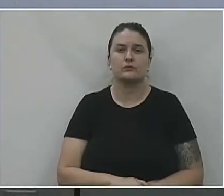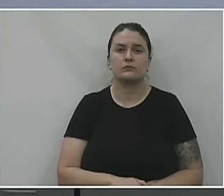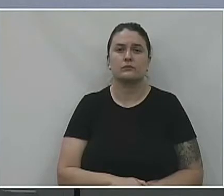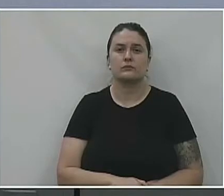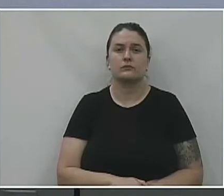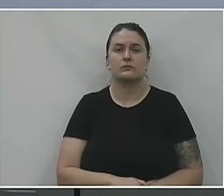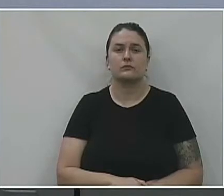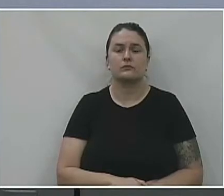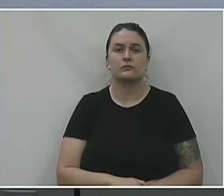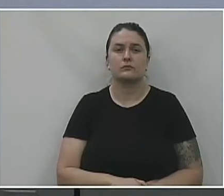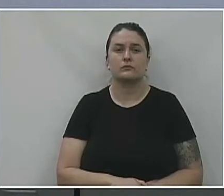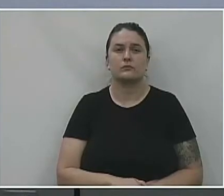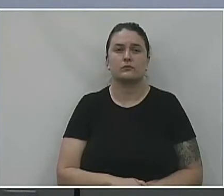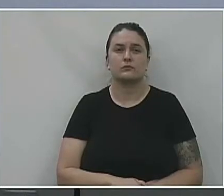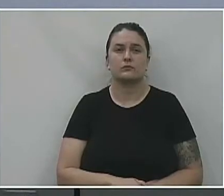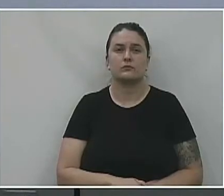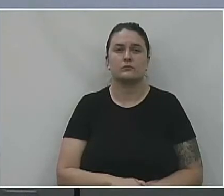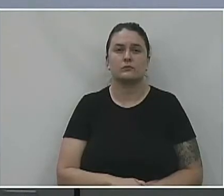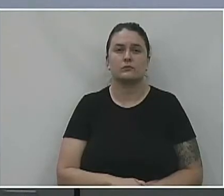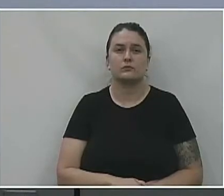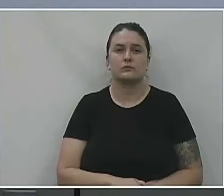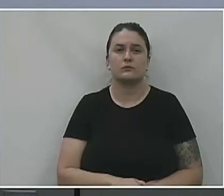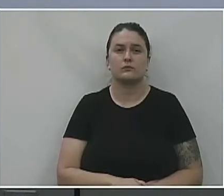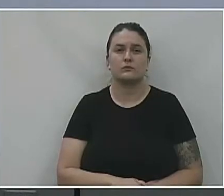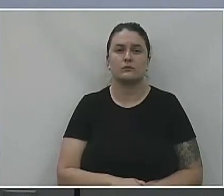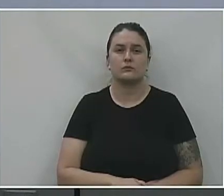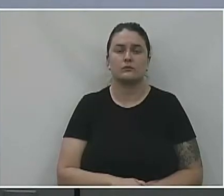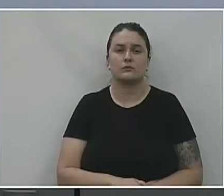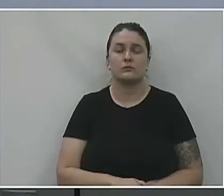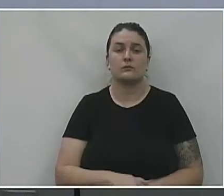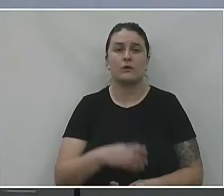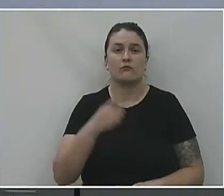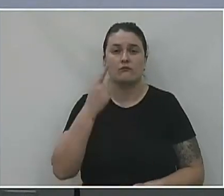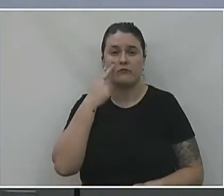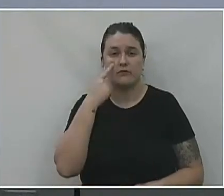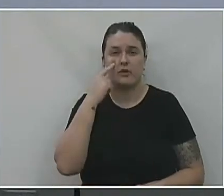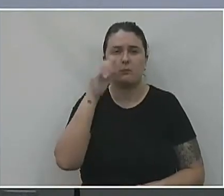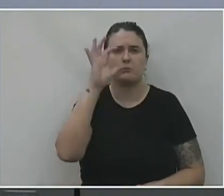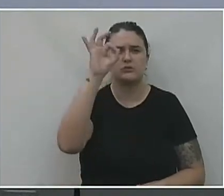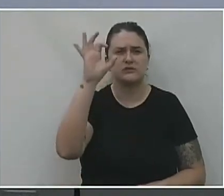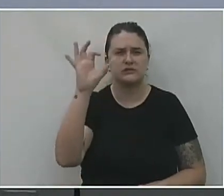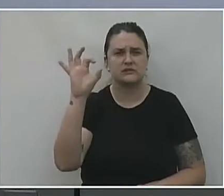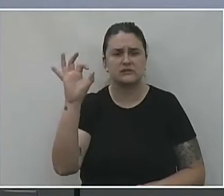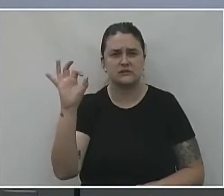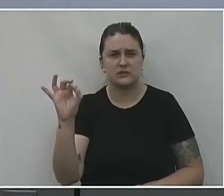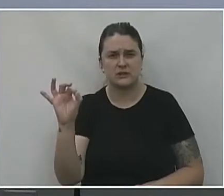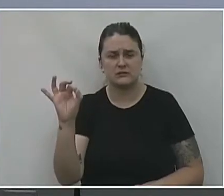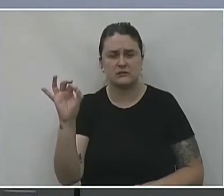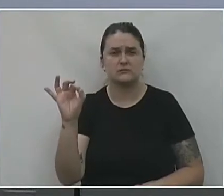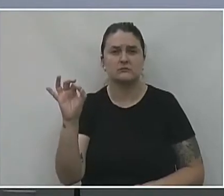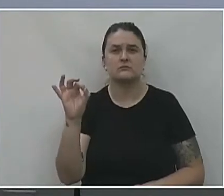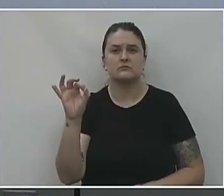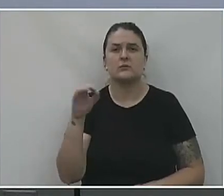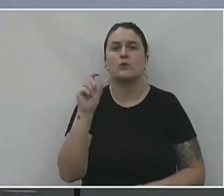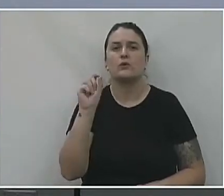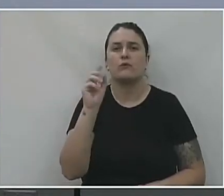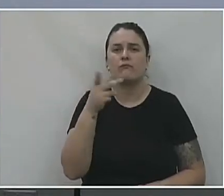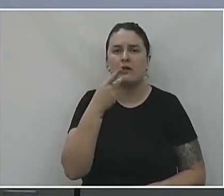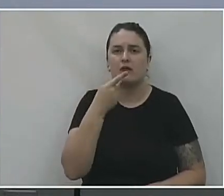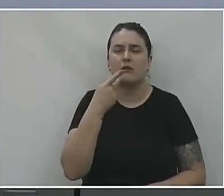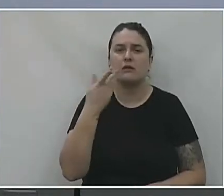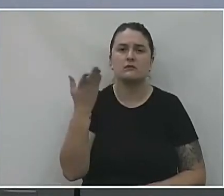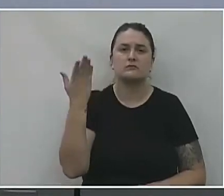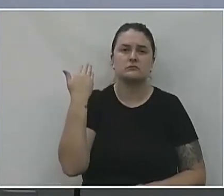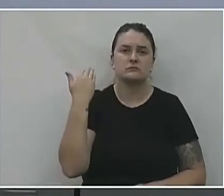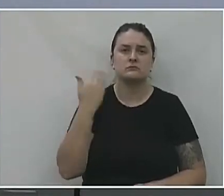Falando, então, um pouquinho aqui sobre o percentual de mortalidade, né? Ah, é o que eu tinha falado para vocês, né?